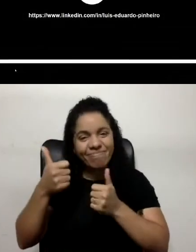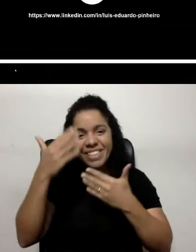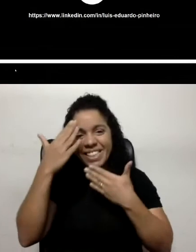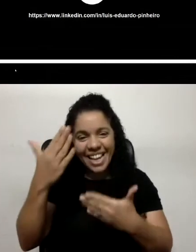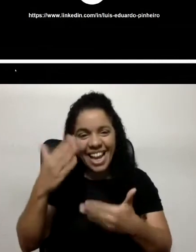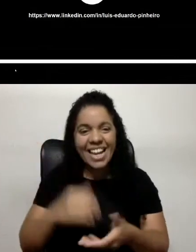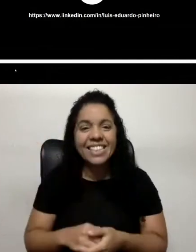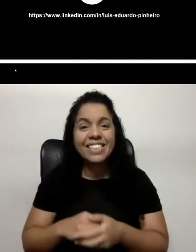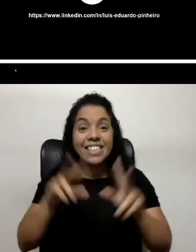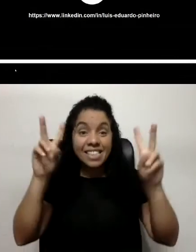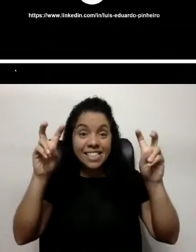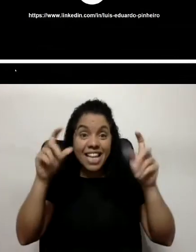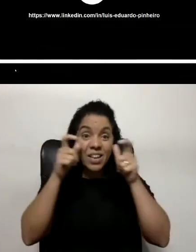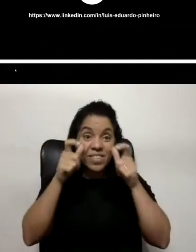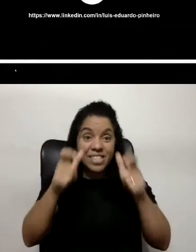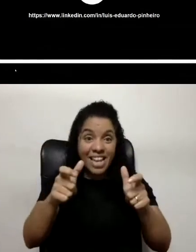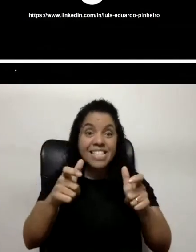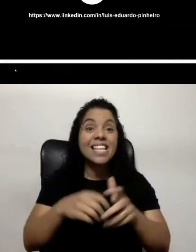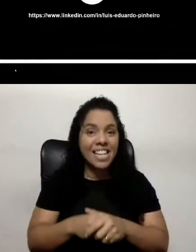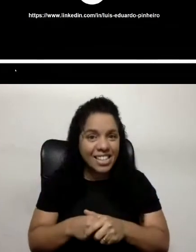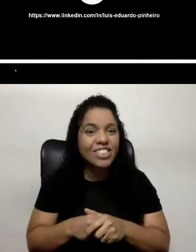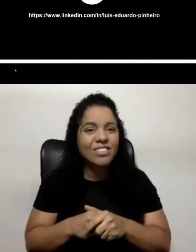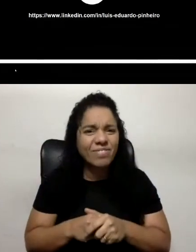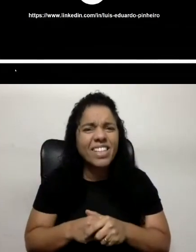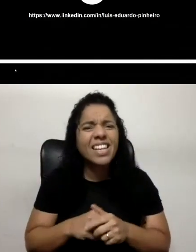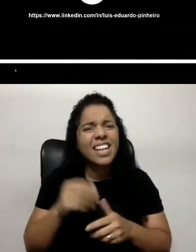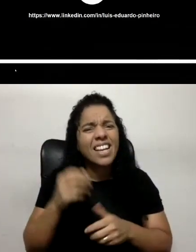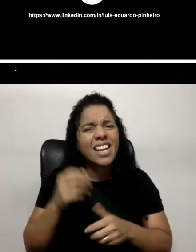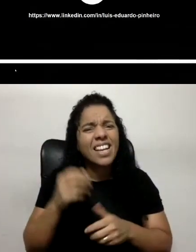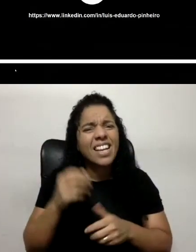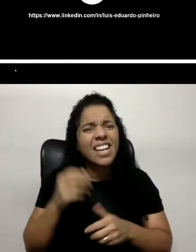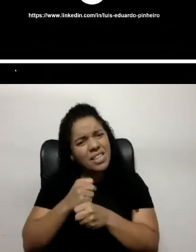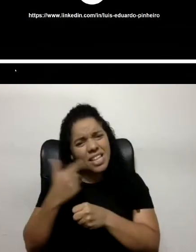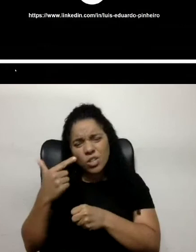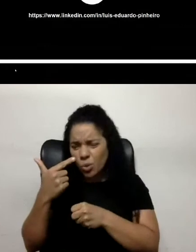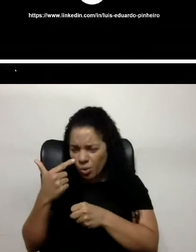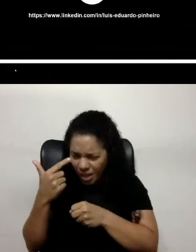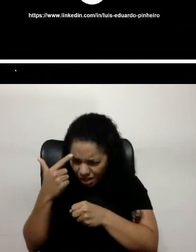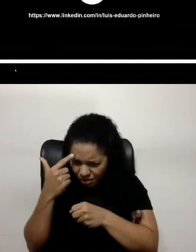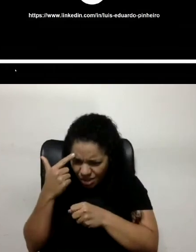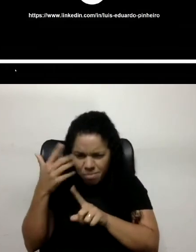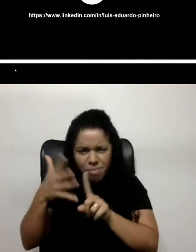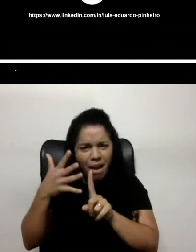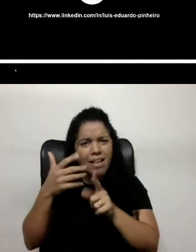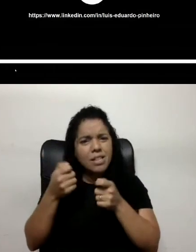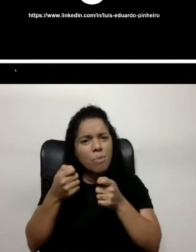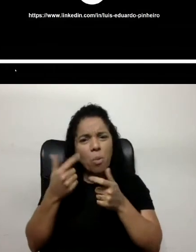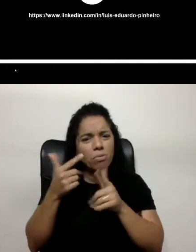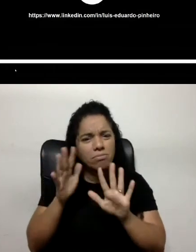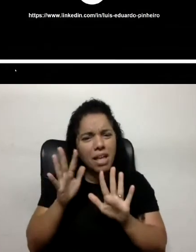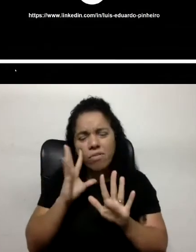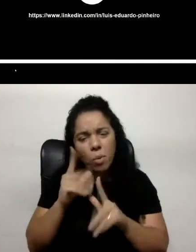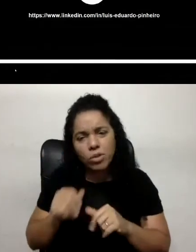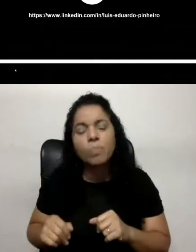esse tema é bem interessante, sim, já, acho que ano passado eu não tive palestra de mobile, se eu não me engano, mas